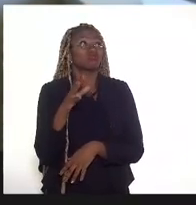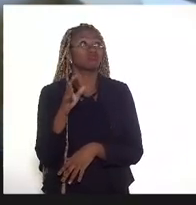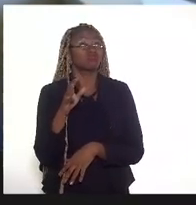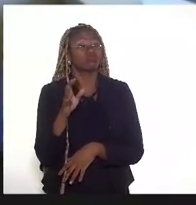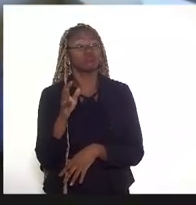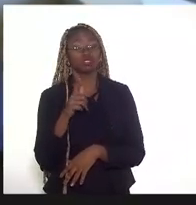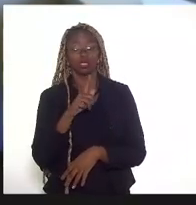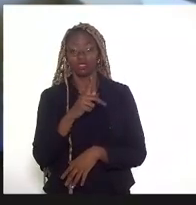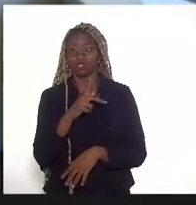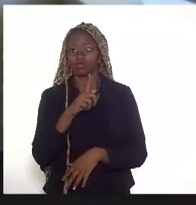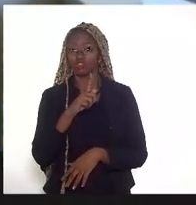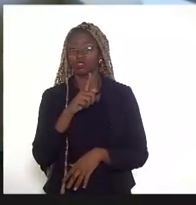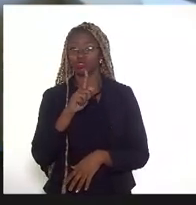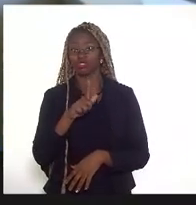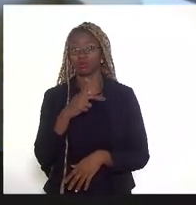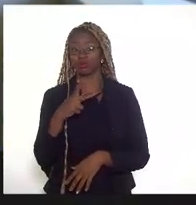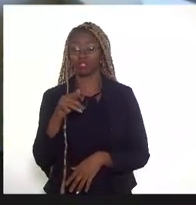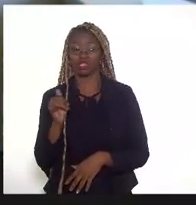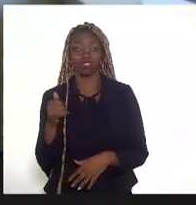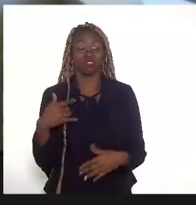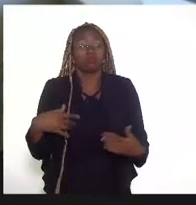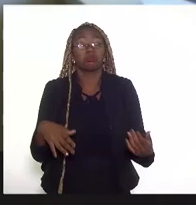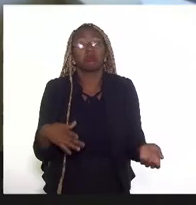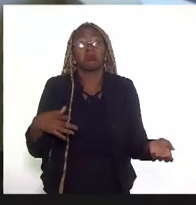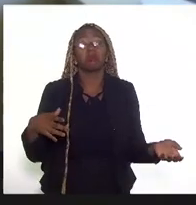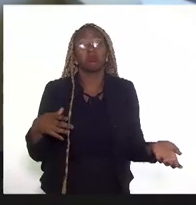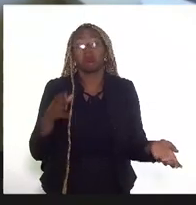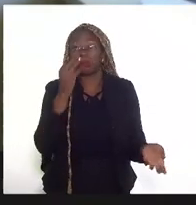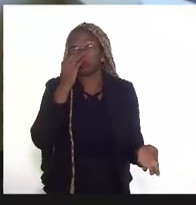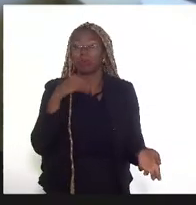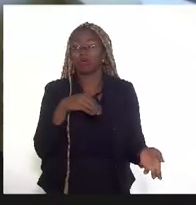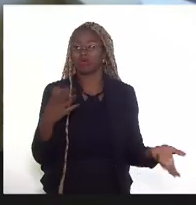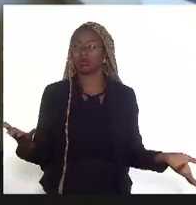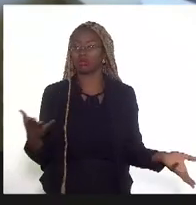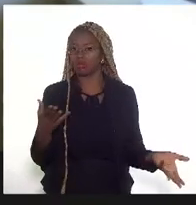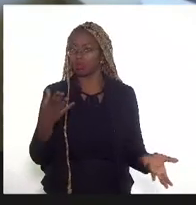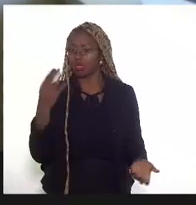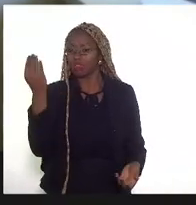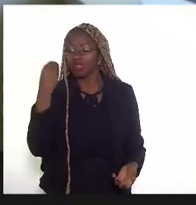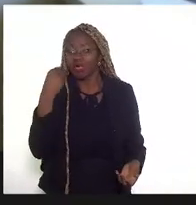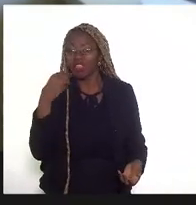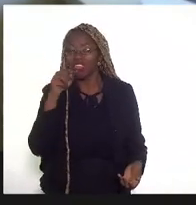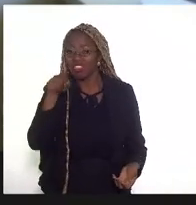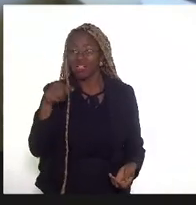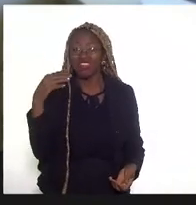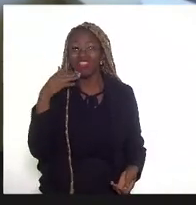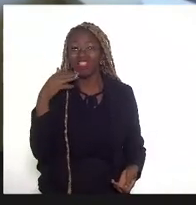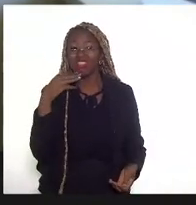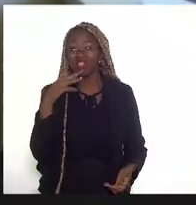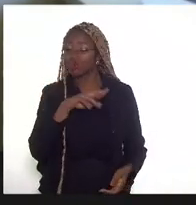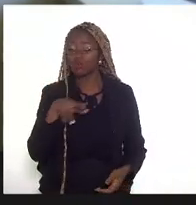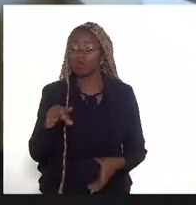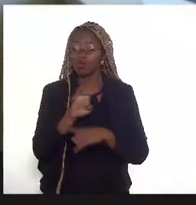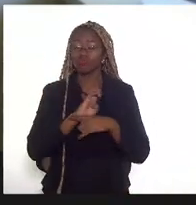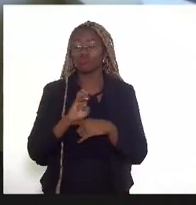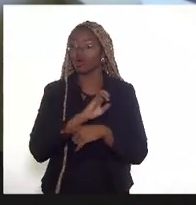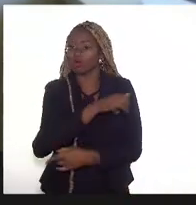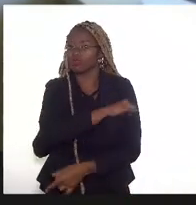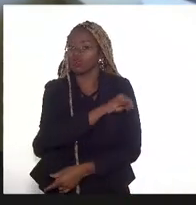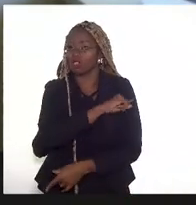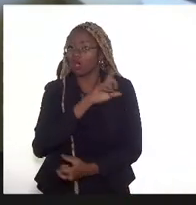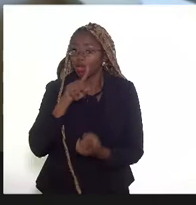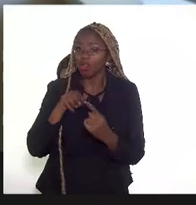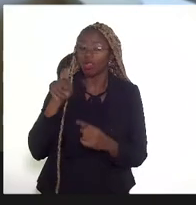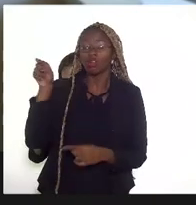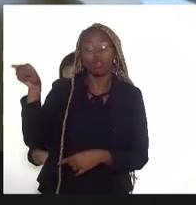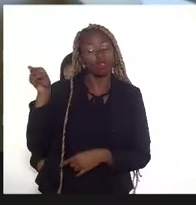funcionar quando quiser. O fracasso do Comperger não se deve ao Estado do Rio de Janeiro, se deve